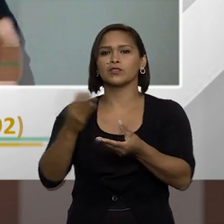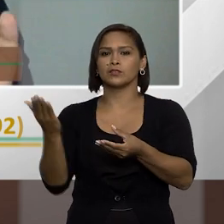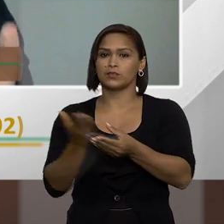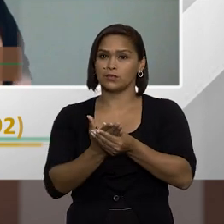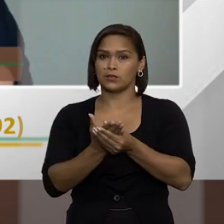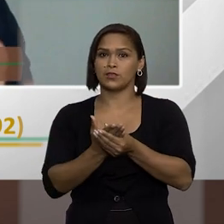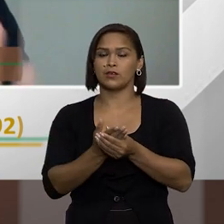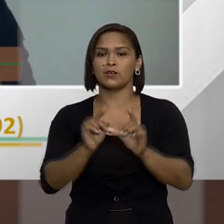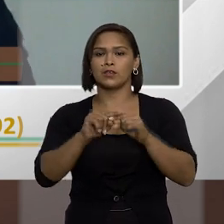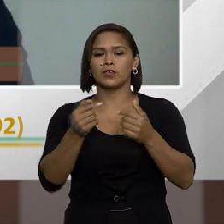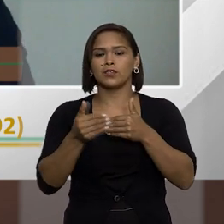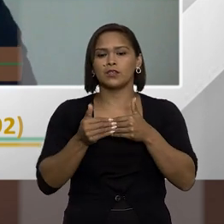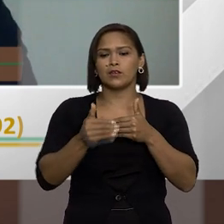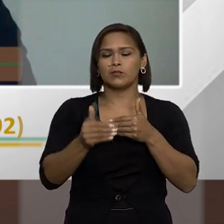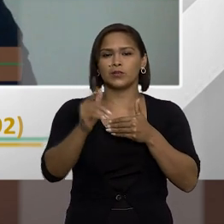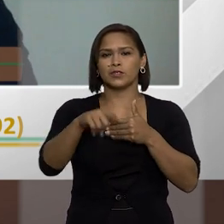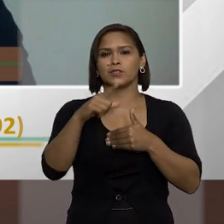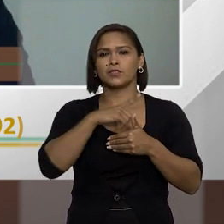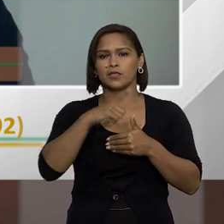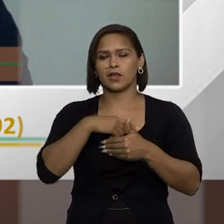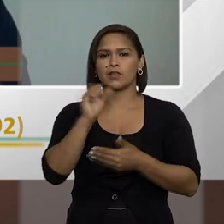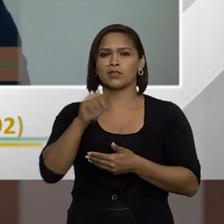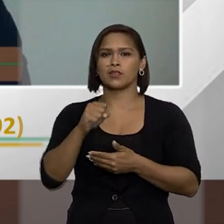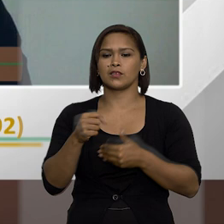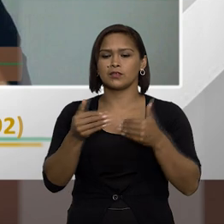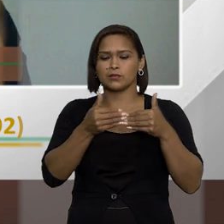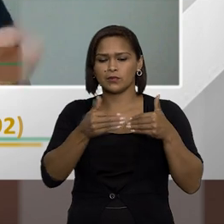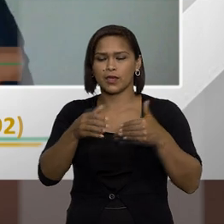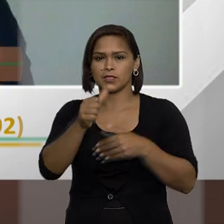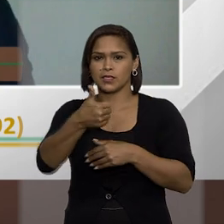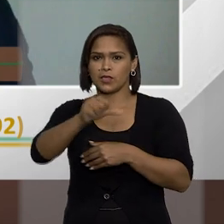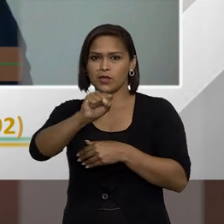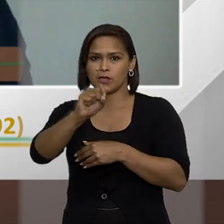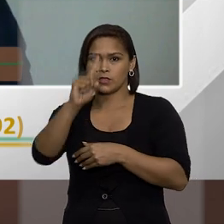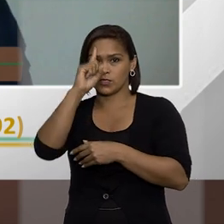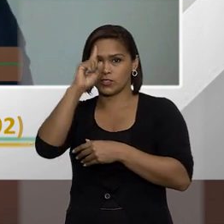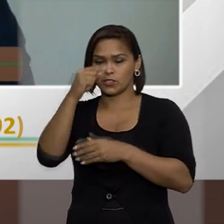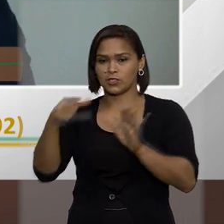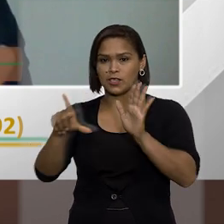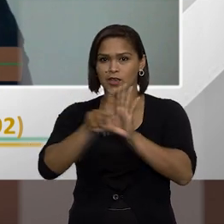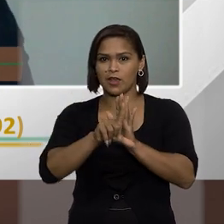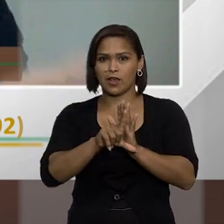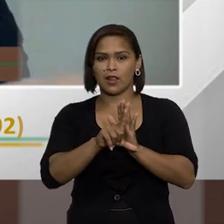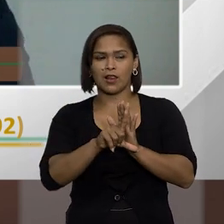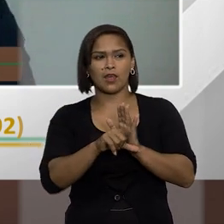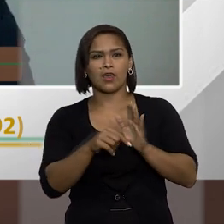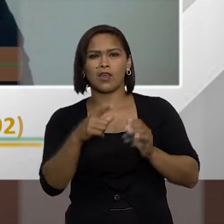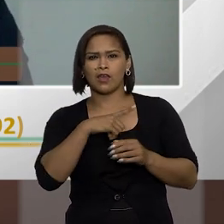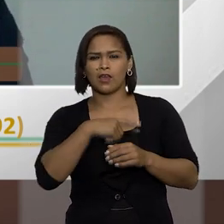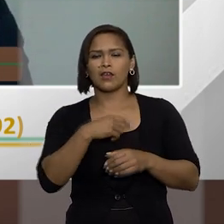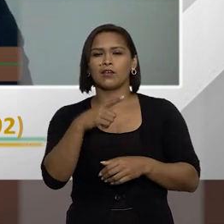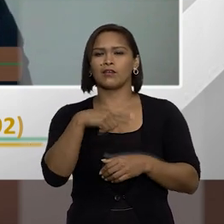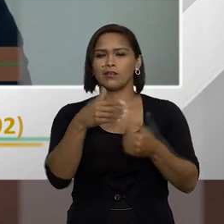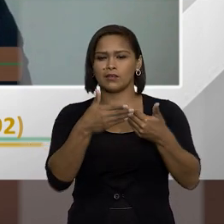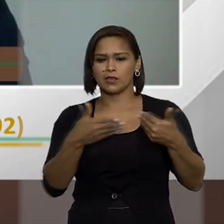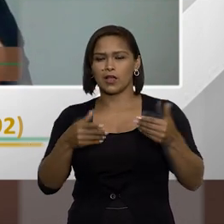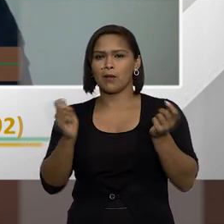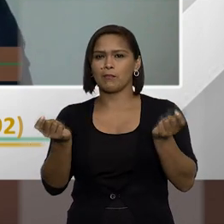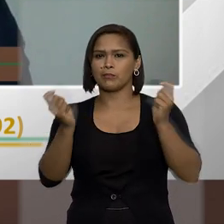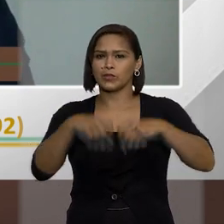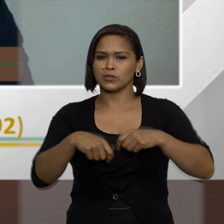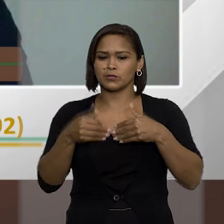da ação então passaria a ter sim esse prazo de 180 dias a lei até projeto de lei até prevê a